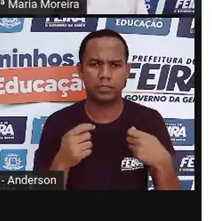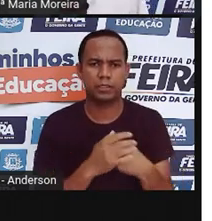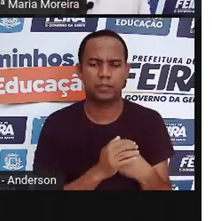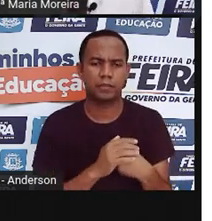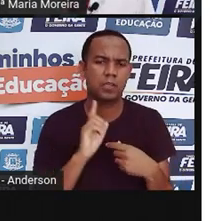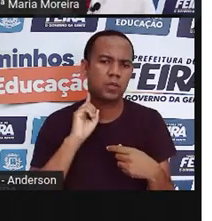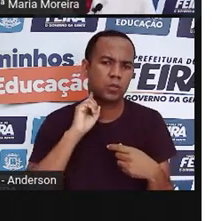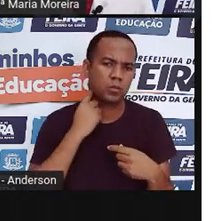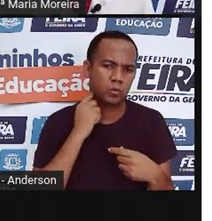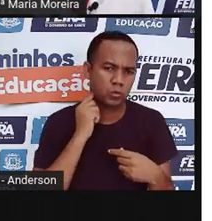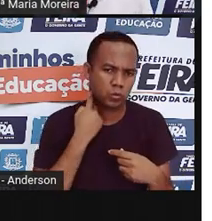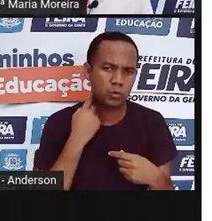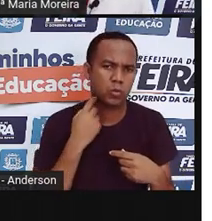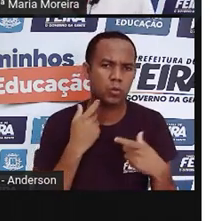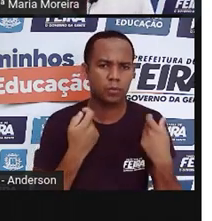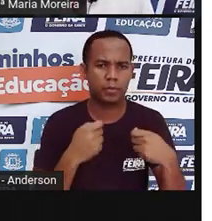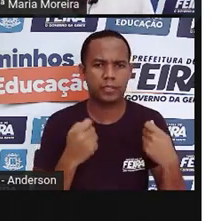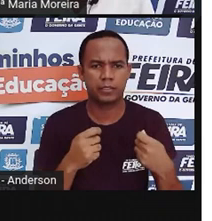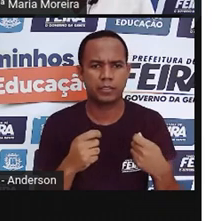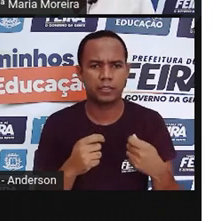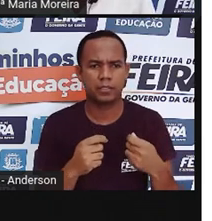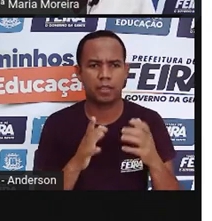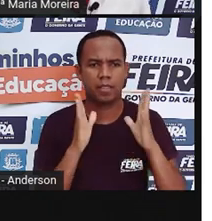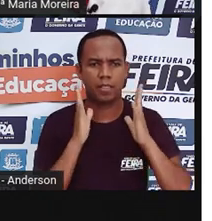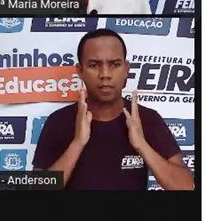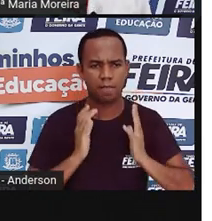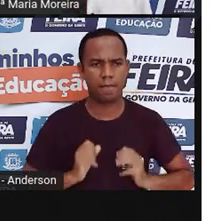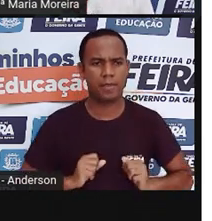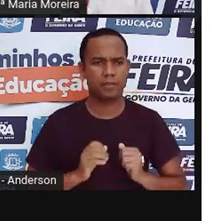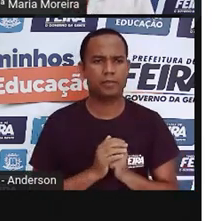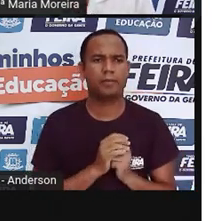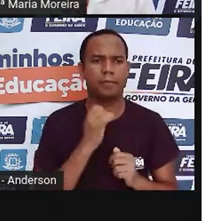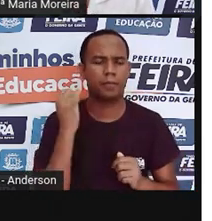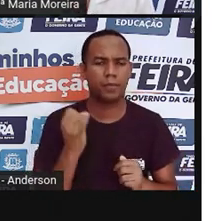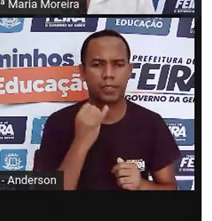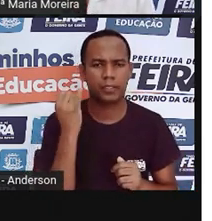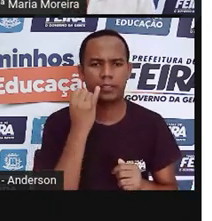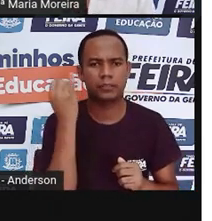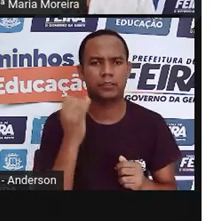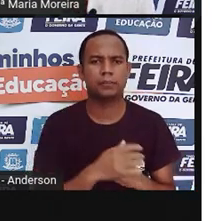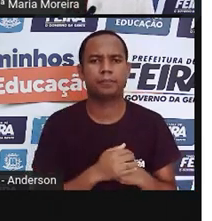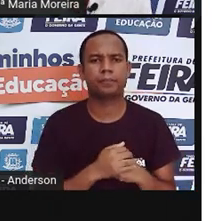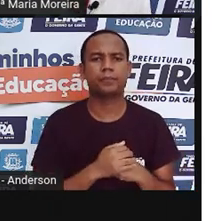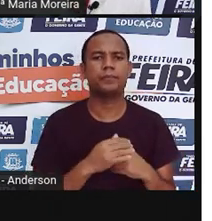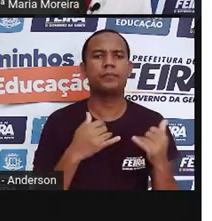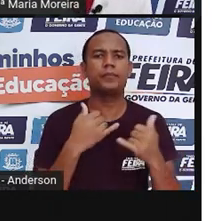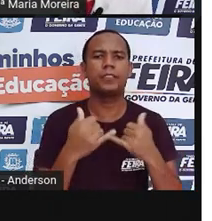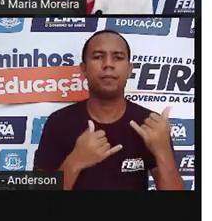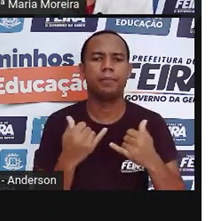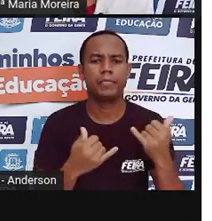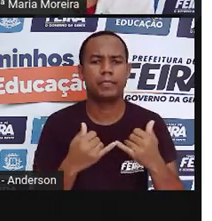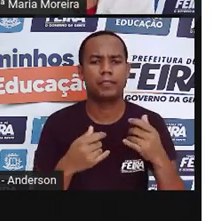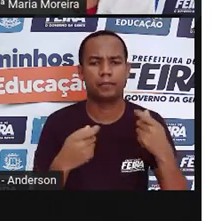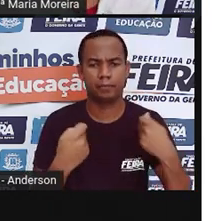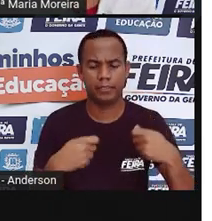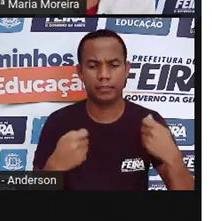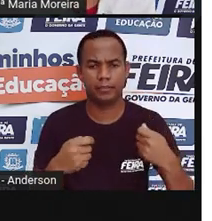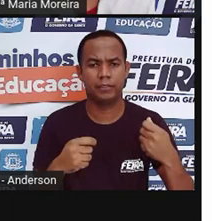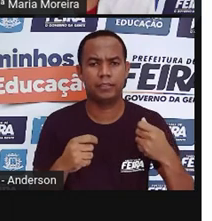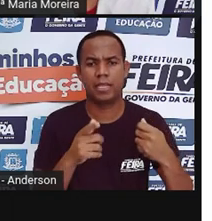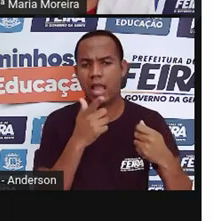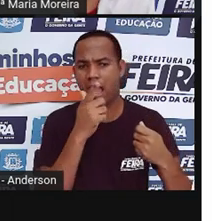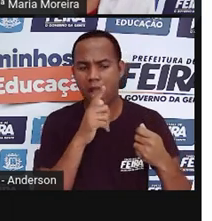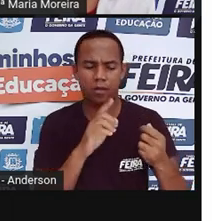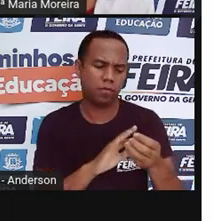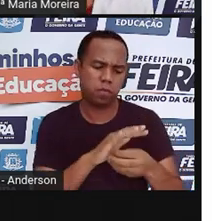Sujou, lavou, principalmente nesse período de pandemia. Olha a importância do brinquedo ser lavável para você poder lavar, não é isso? E